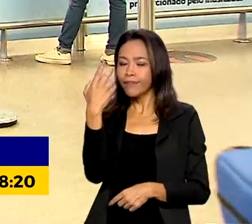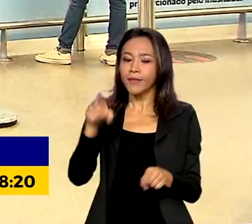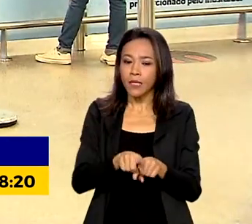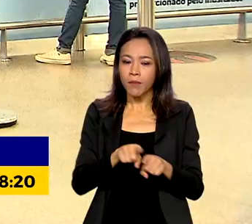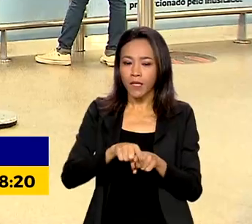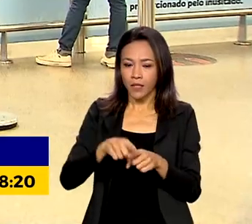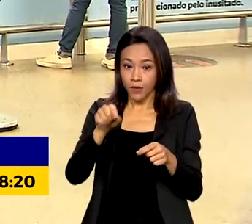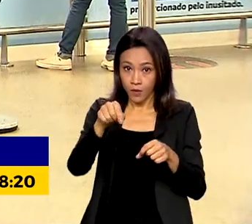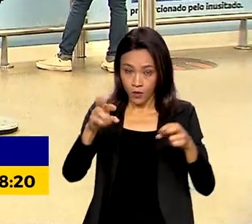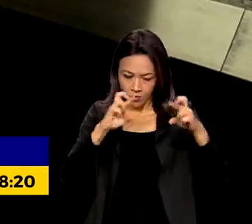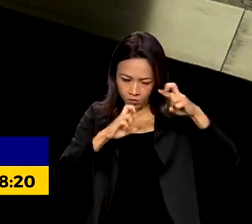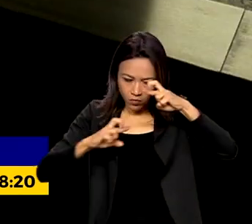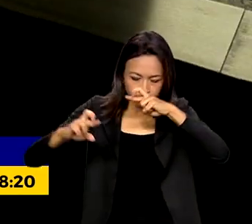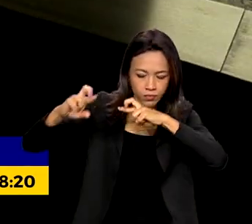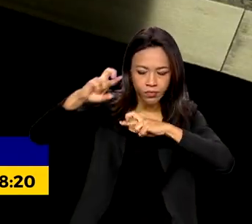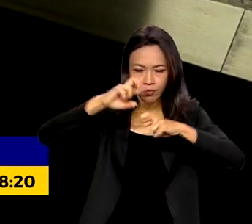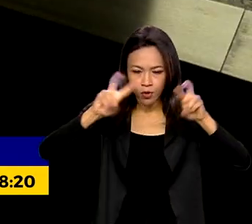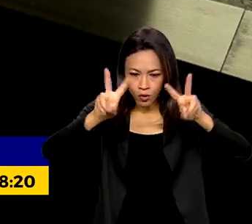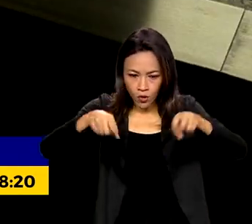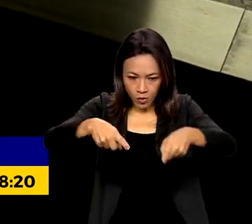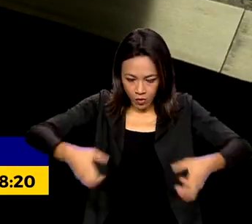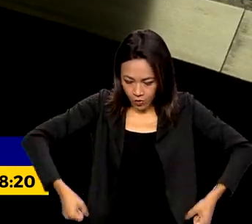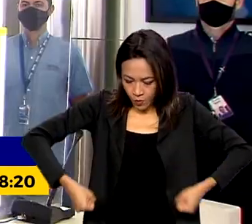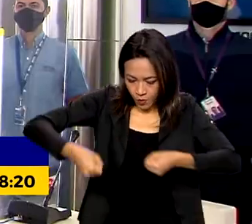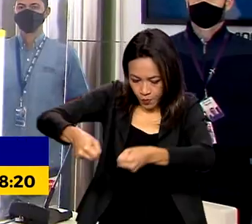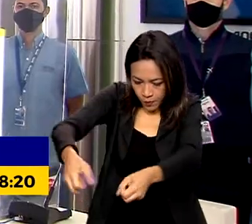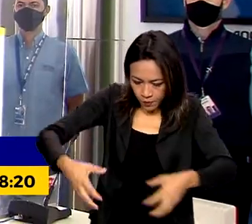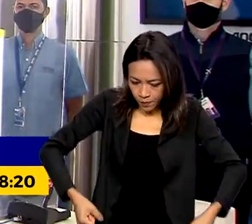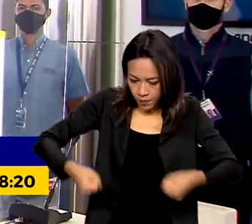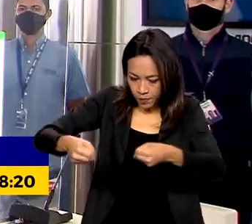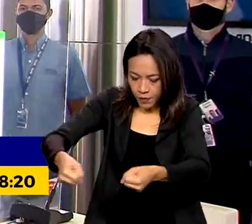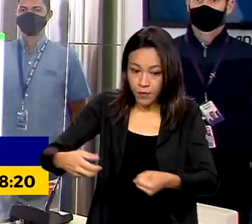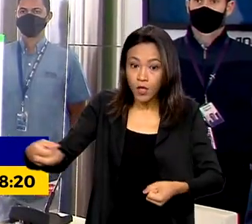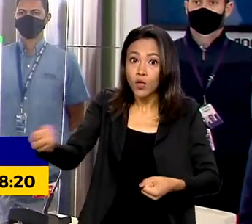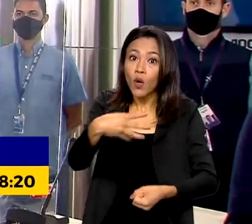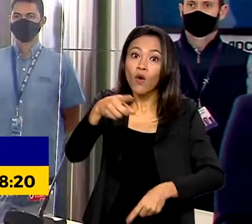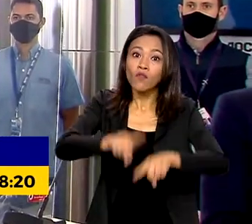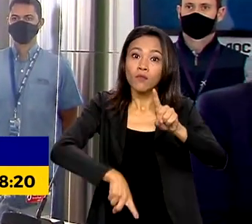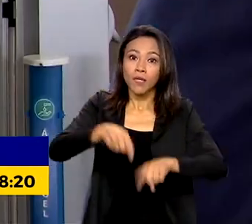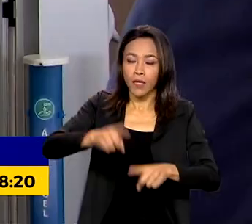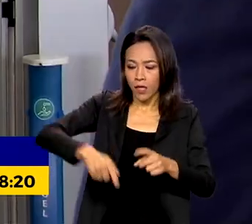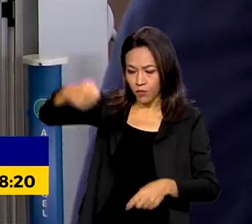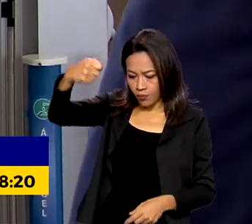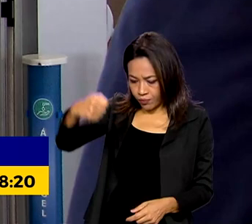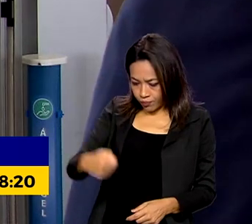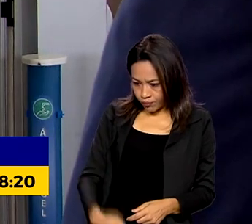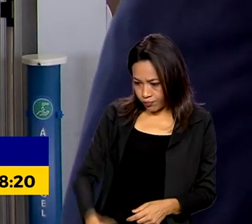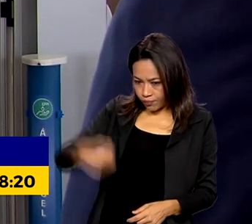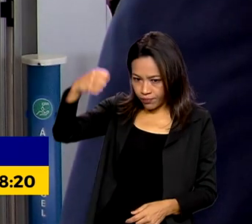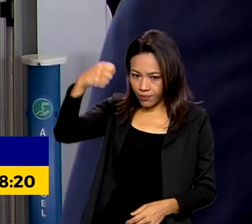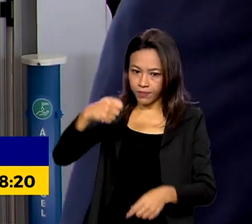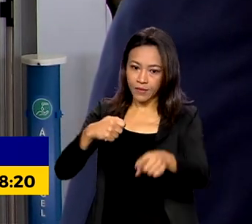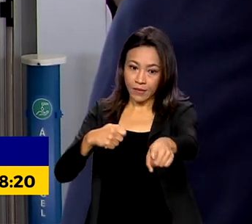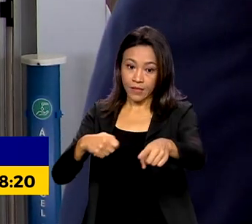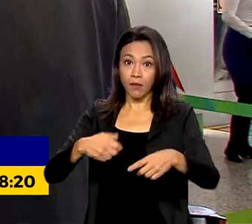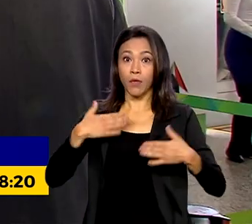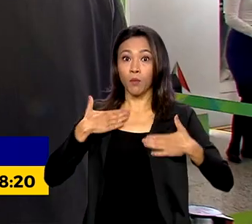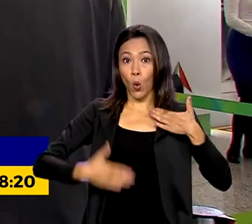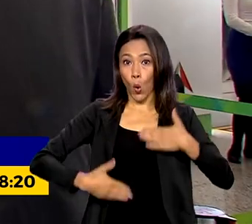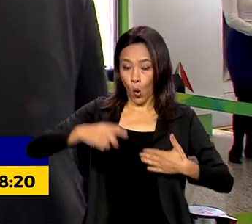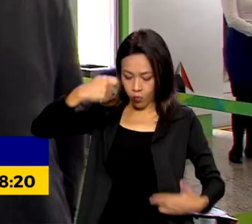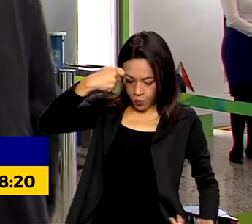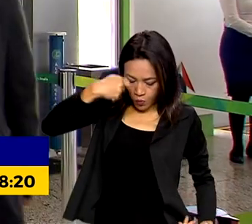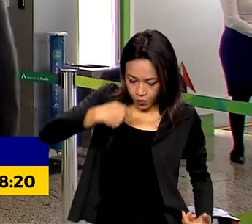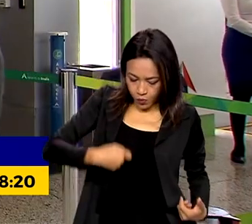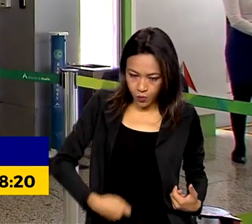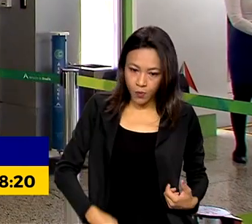monitoramento e inspeção de bagagens nas esteiras e novos equipamentos de raio-x, escâneres corporais e